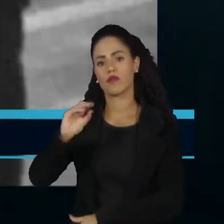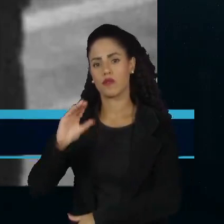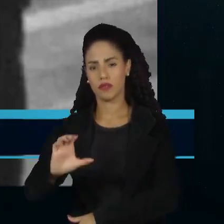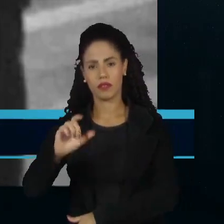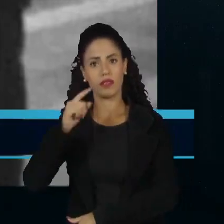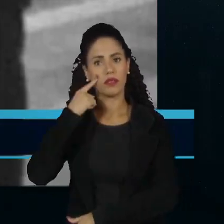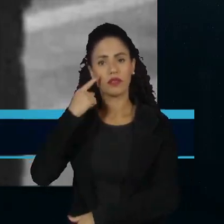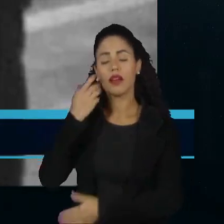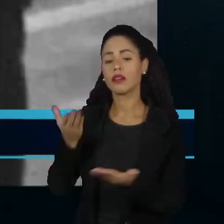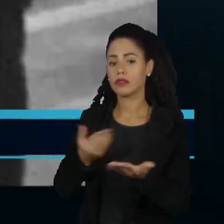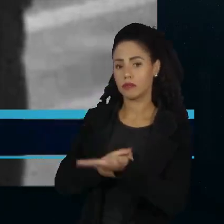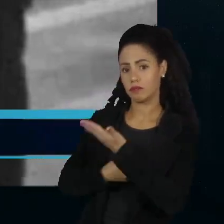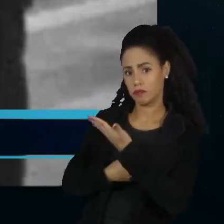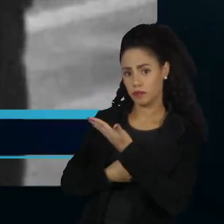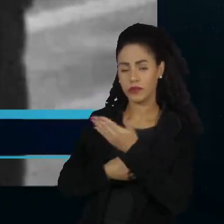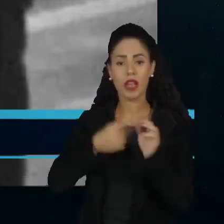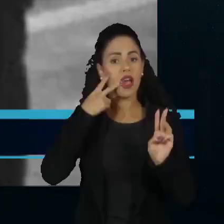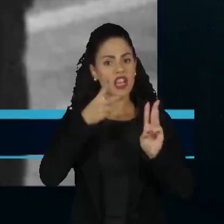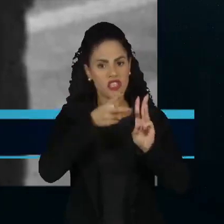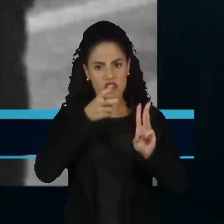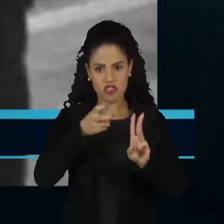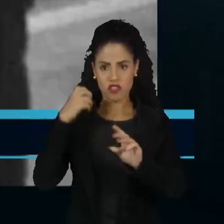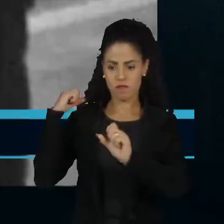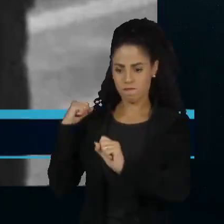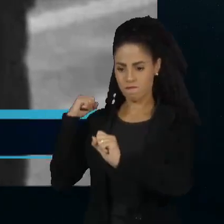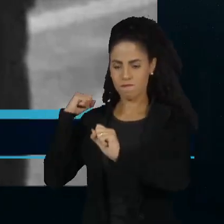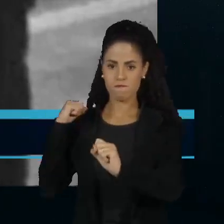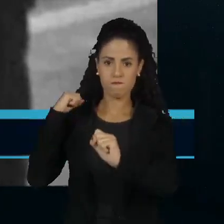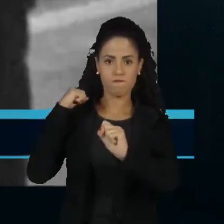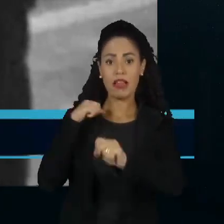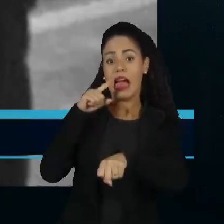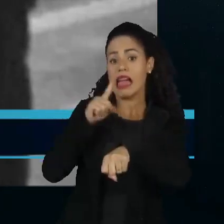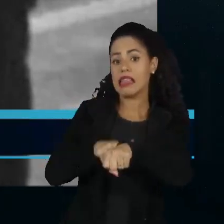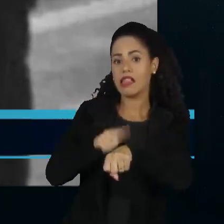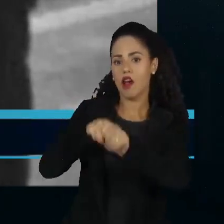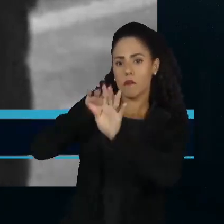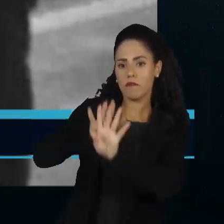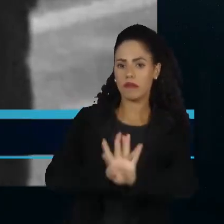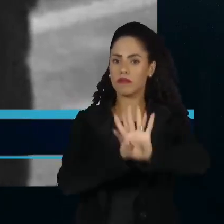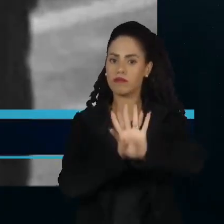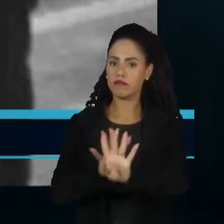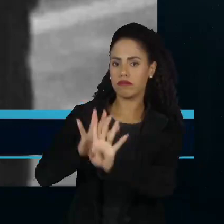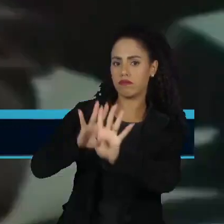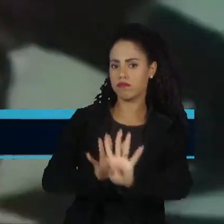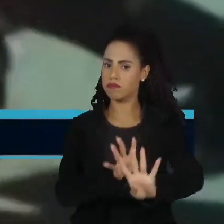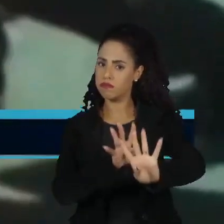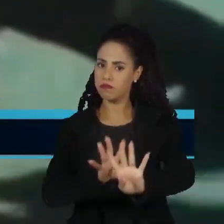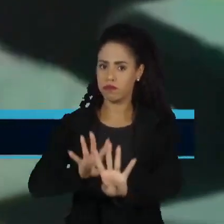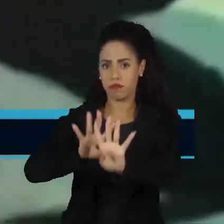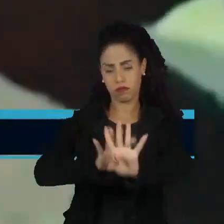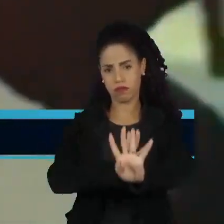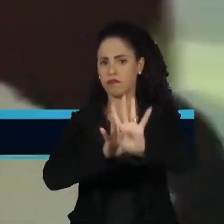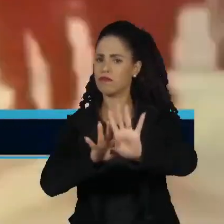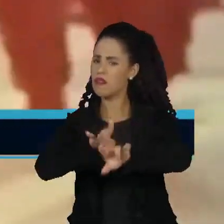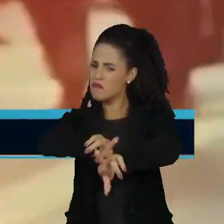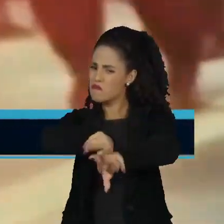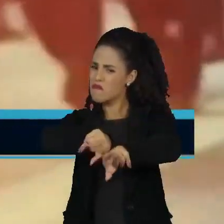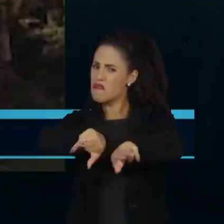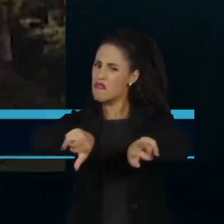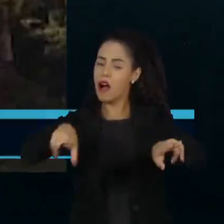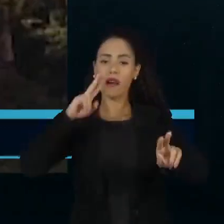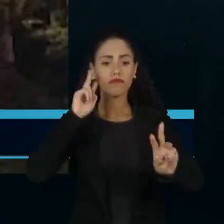imagem de um indígena carregado por militares durante um desfile virou símbolo dessas violações. Muitos indígenas foram